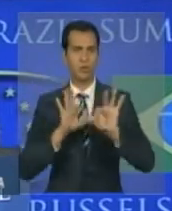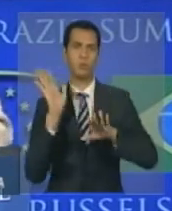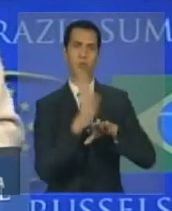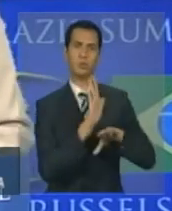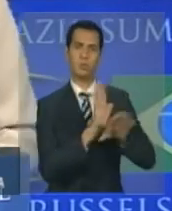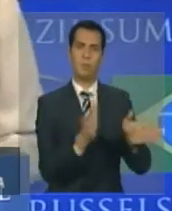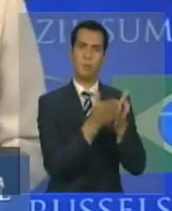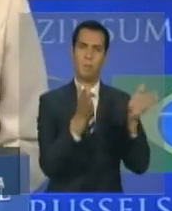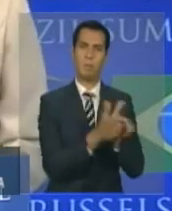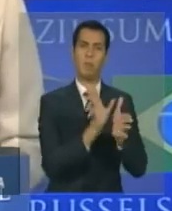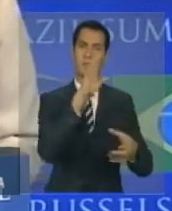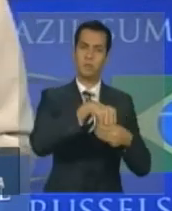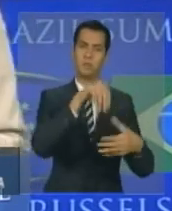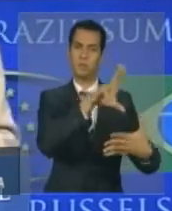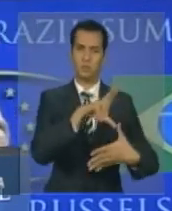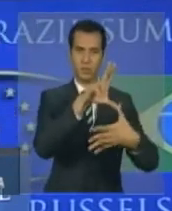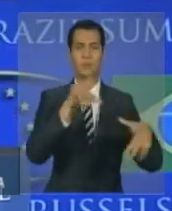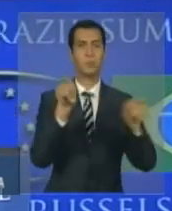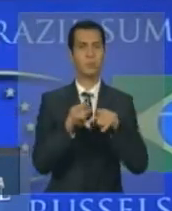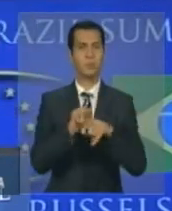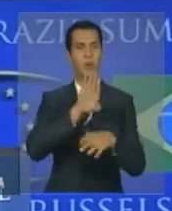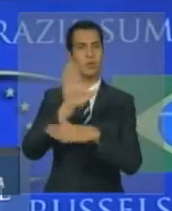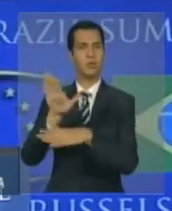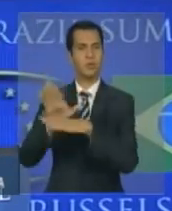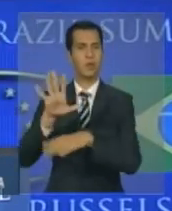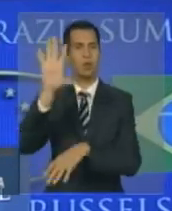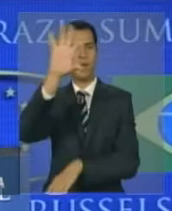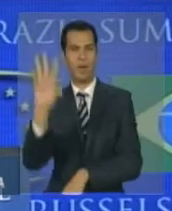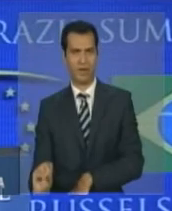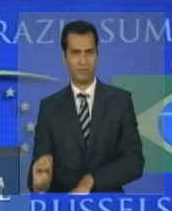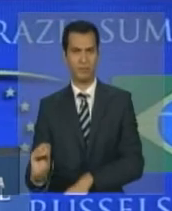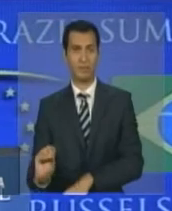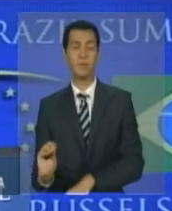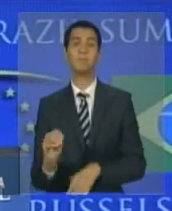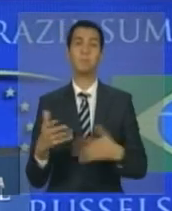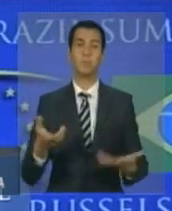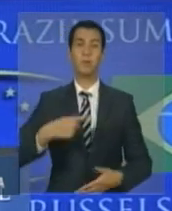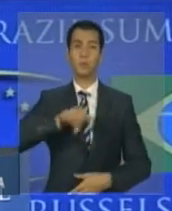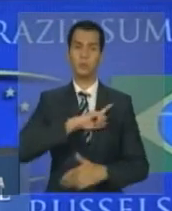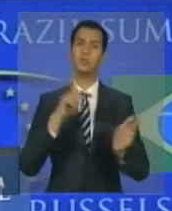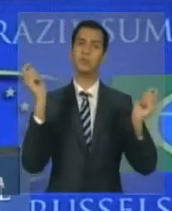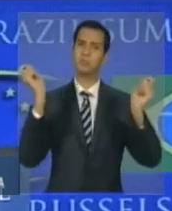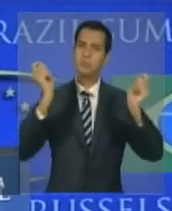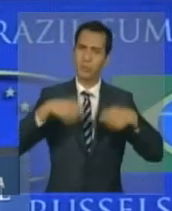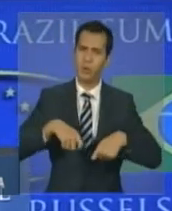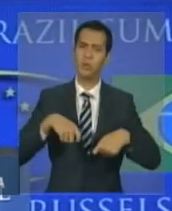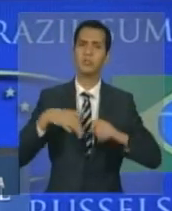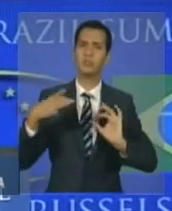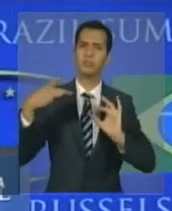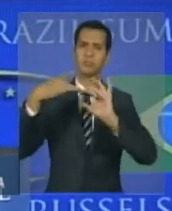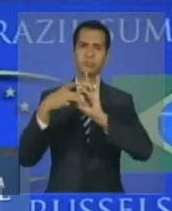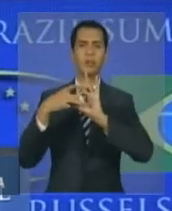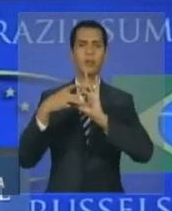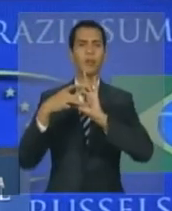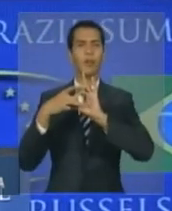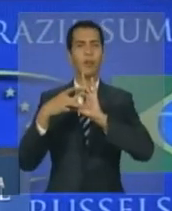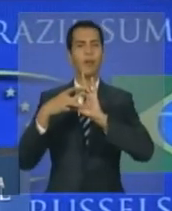meio de uma cooperação triangular, podemos multiplicar as iniciativas bem-sucedidas.